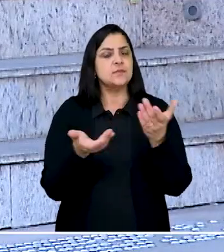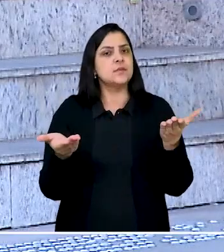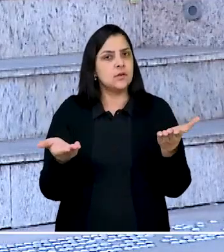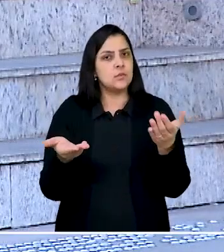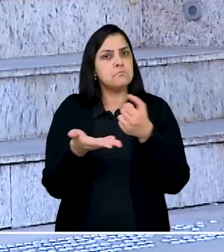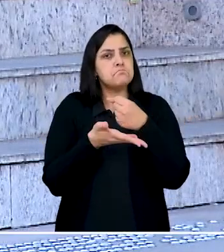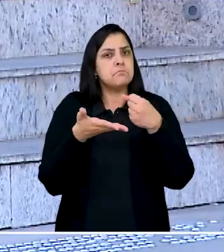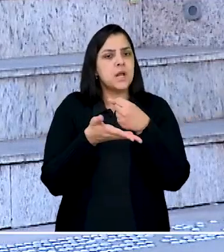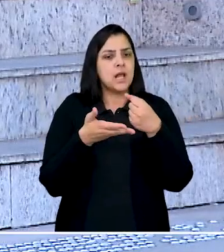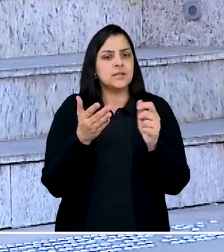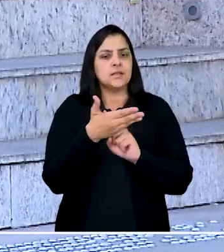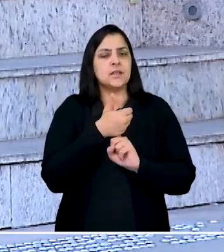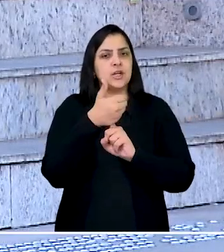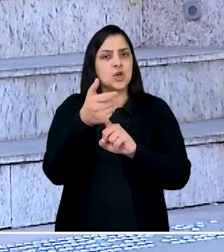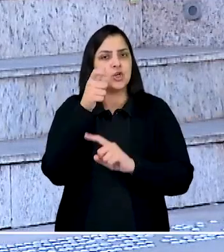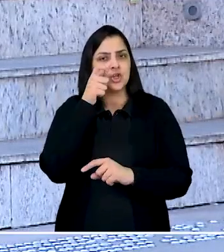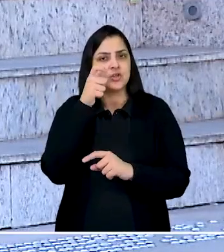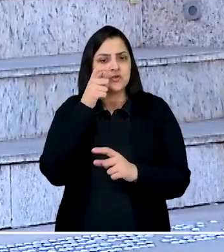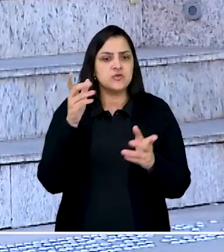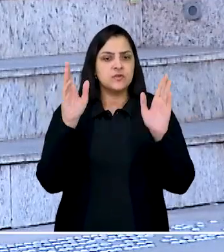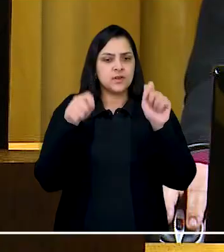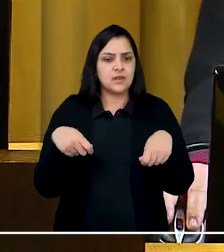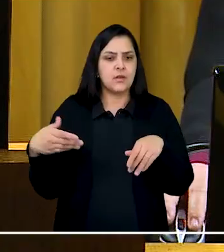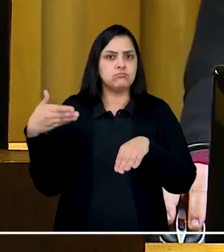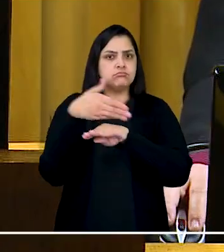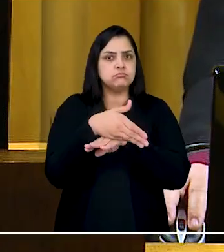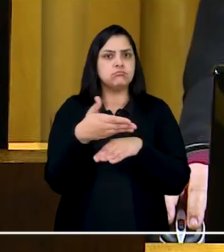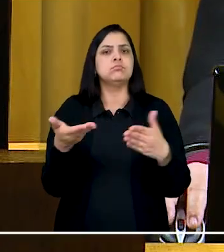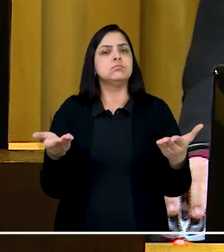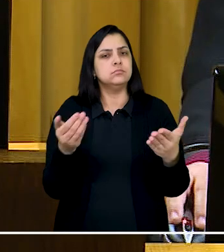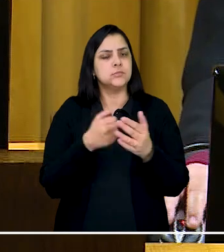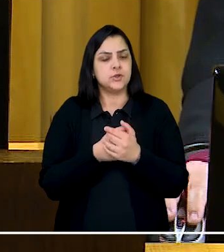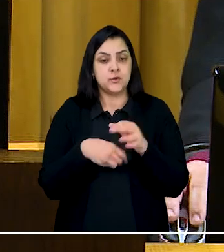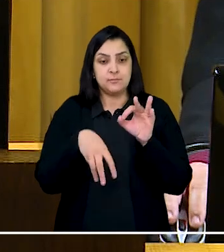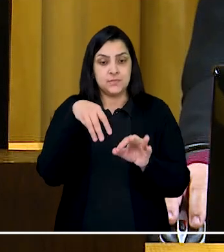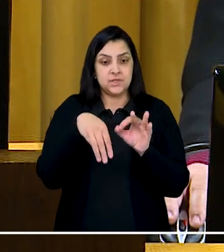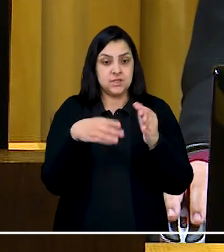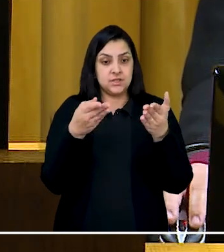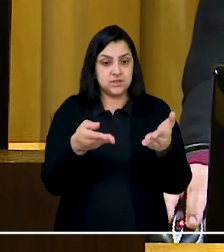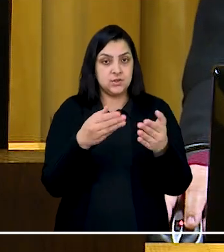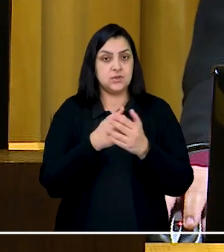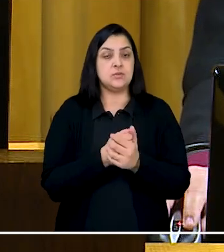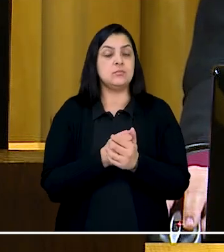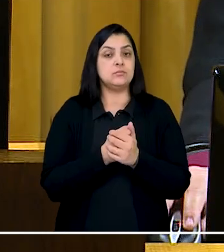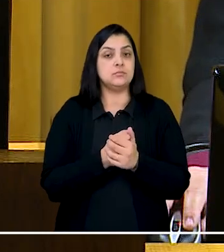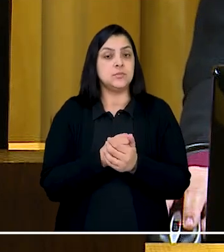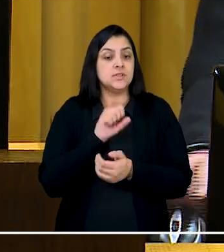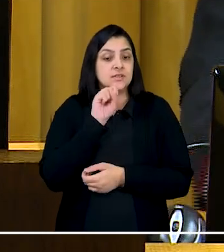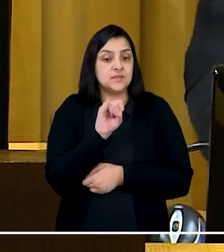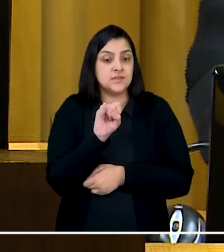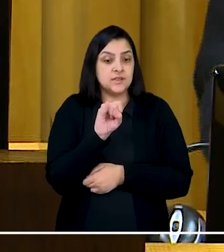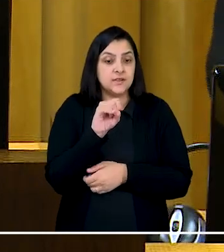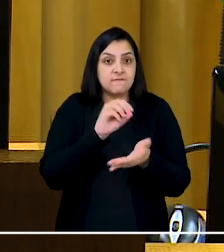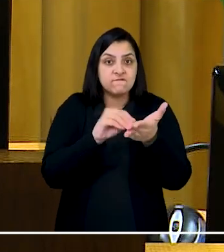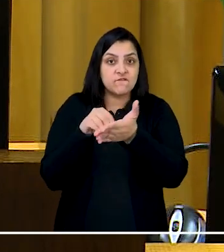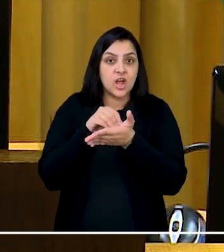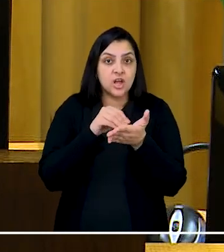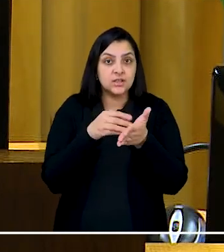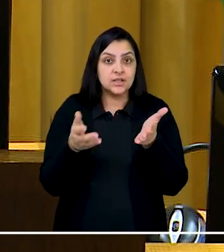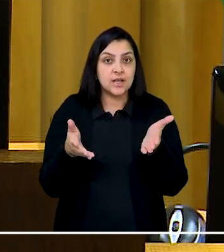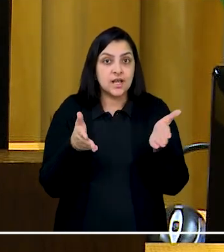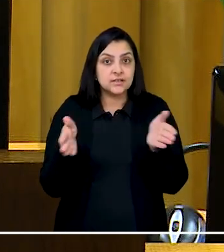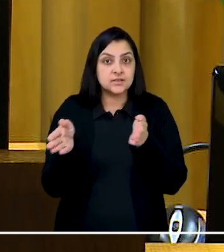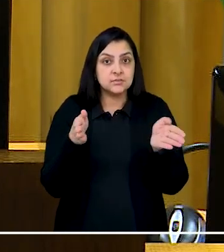razoável e às tecnologias assistivas. Segundo o ministro, no caso concreto, uma vez verificada a falta de